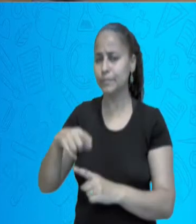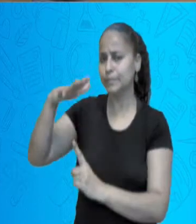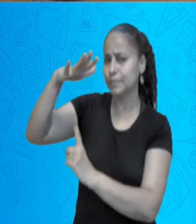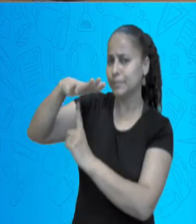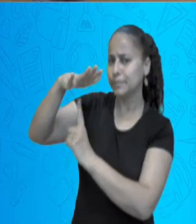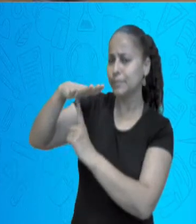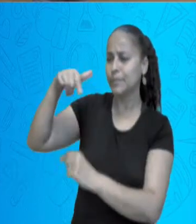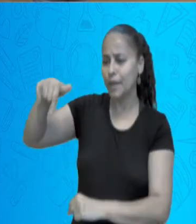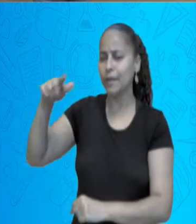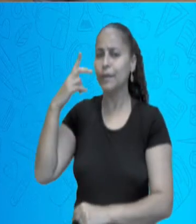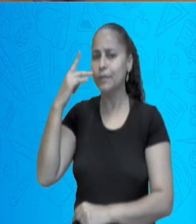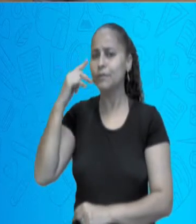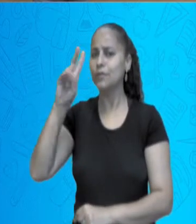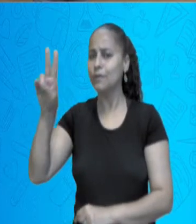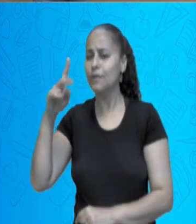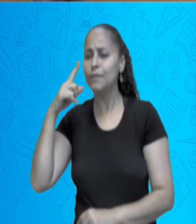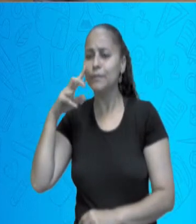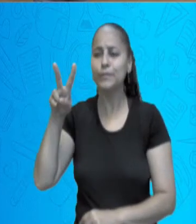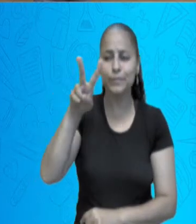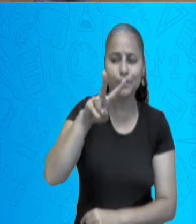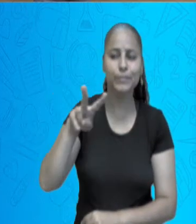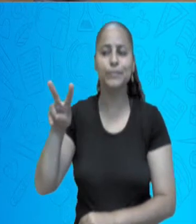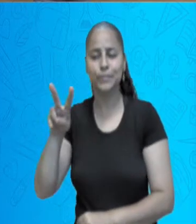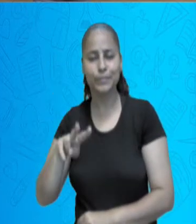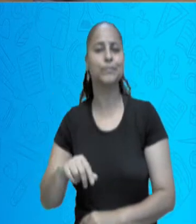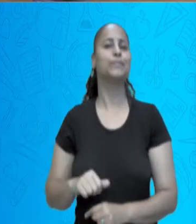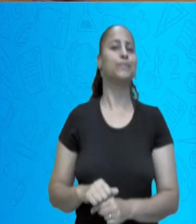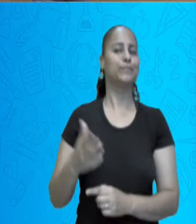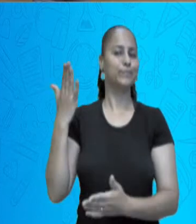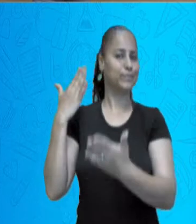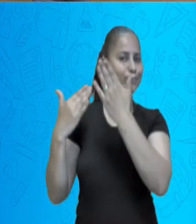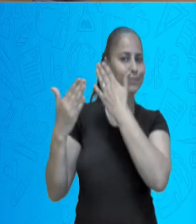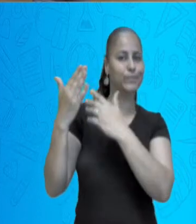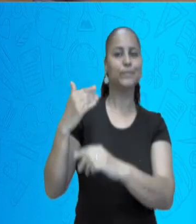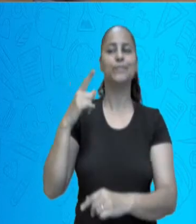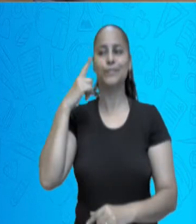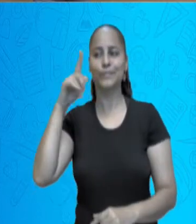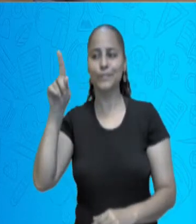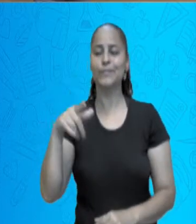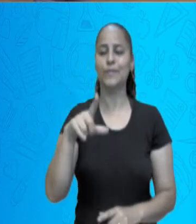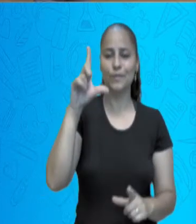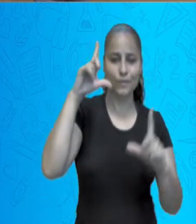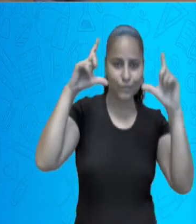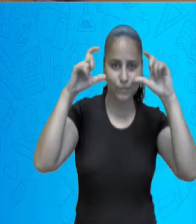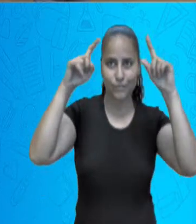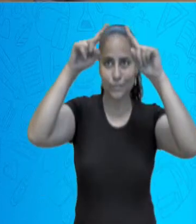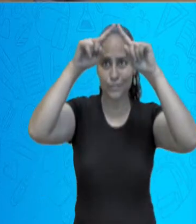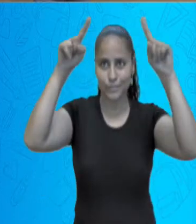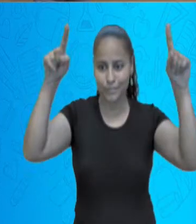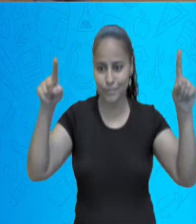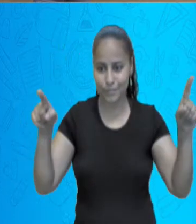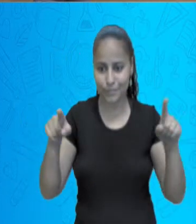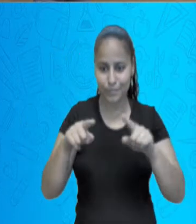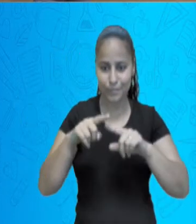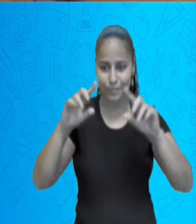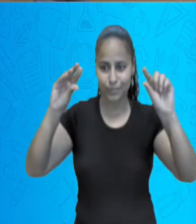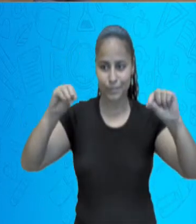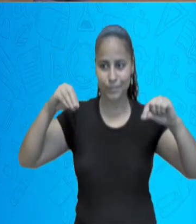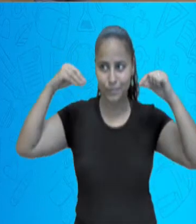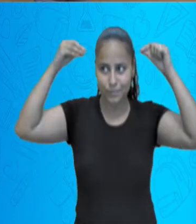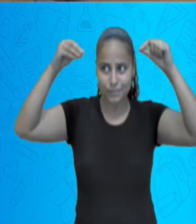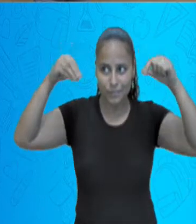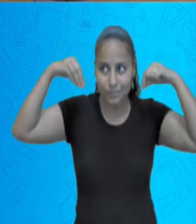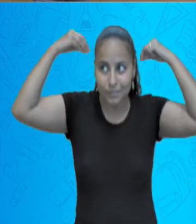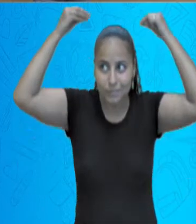no centro de Governador Vladares, você ainda iria encontrar os famosos Lambi-Lambi. Era aquela fotografia onde as